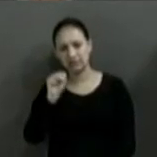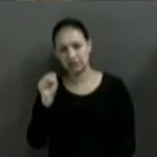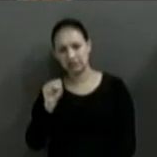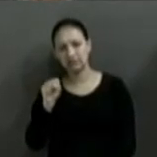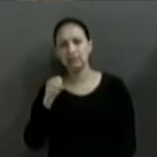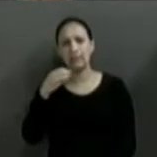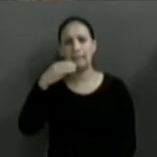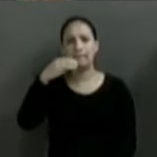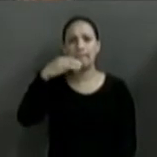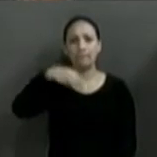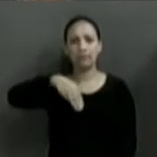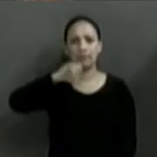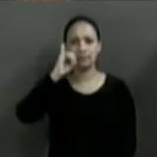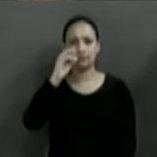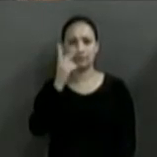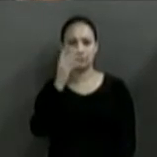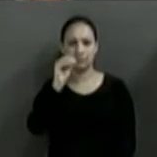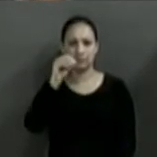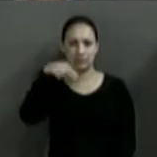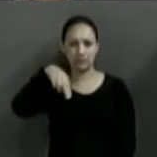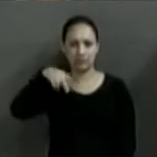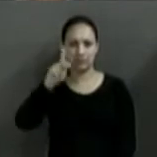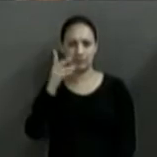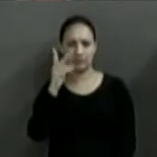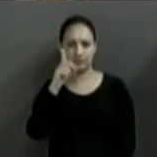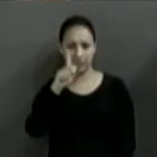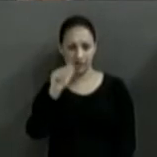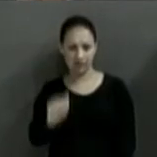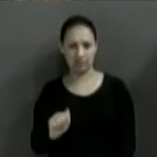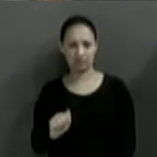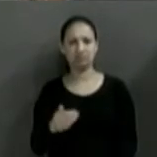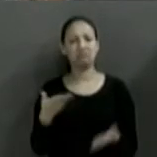Miconga. Escolhe quem? Eu escolho o Luciano.